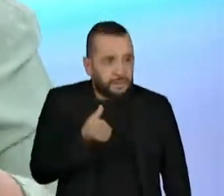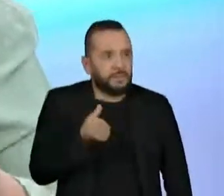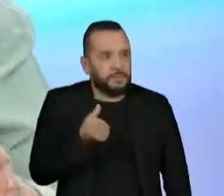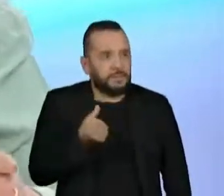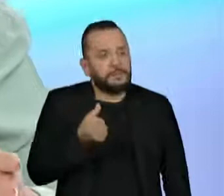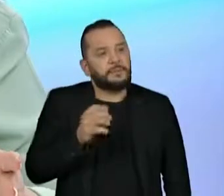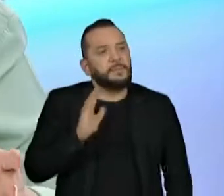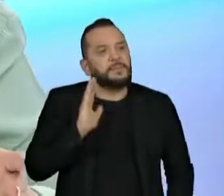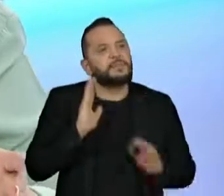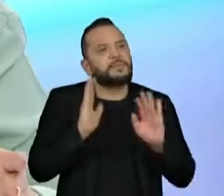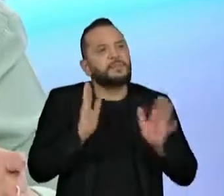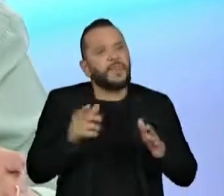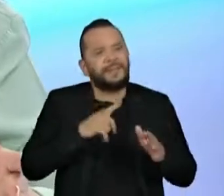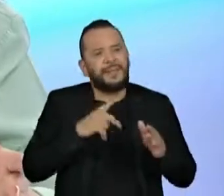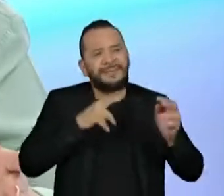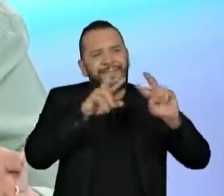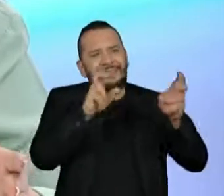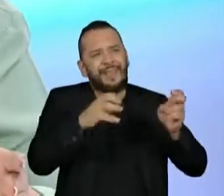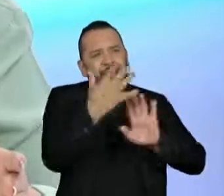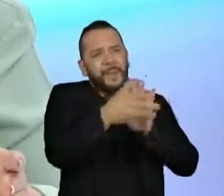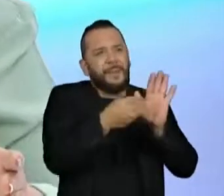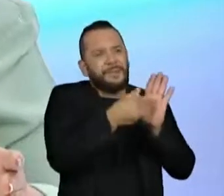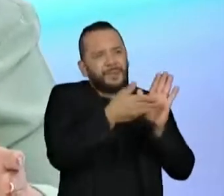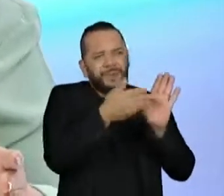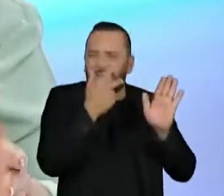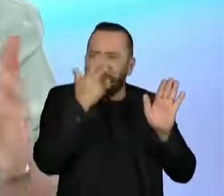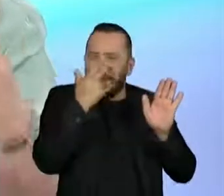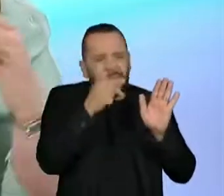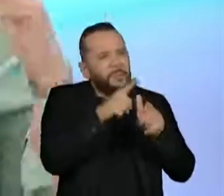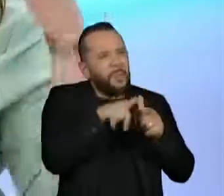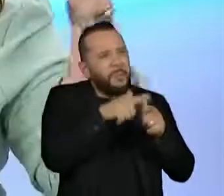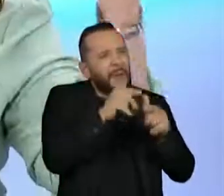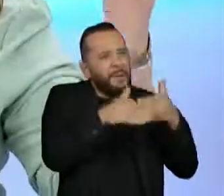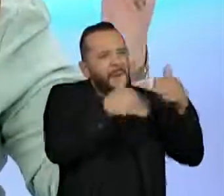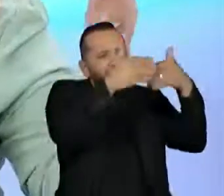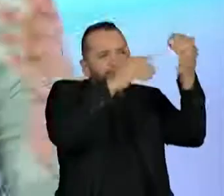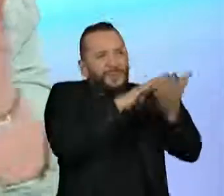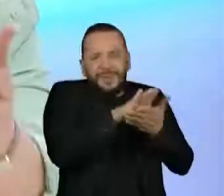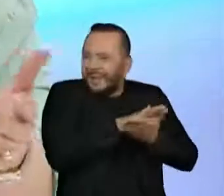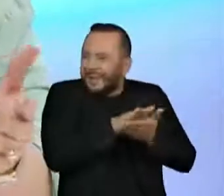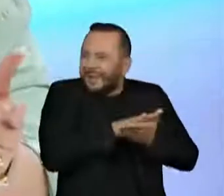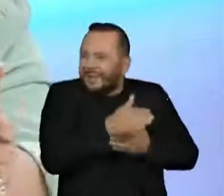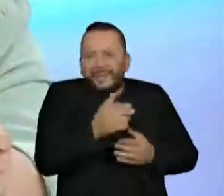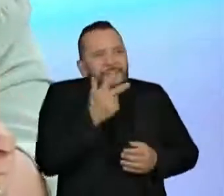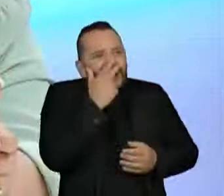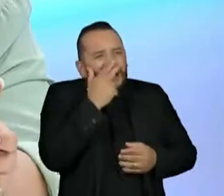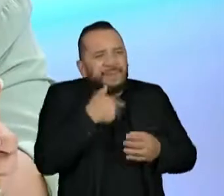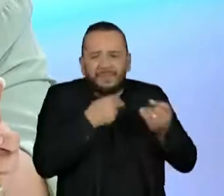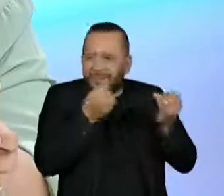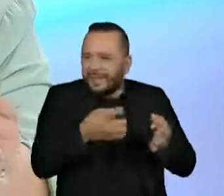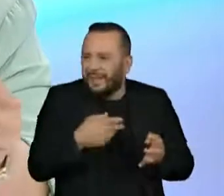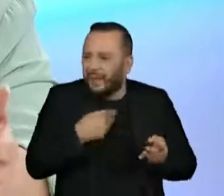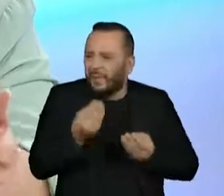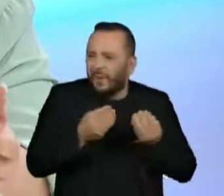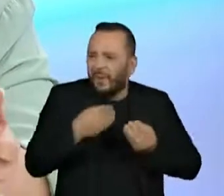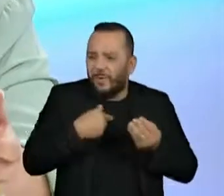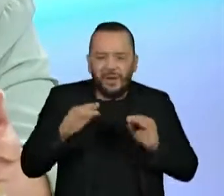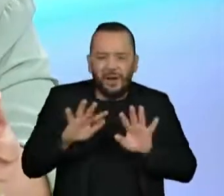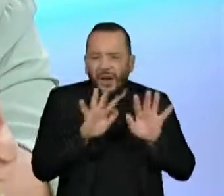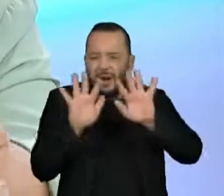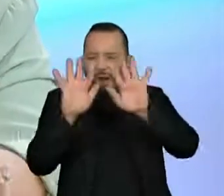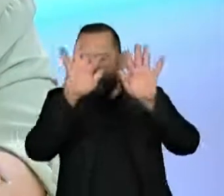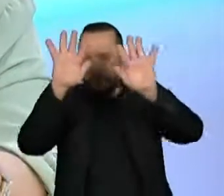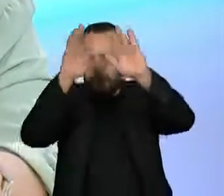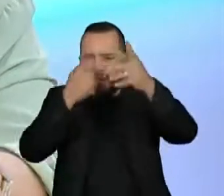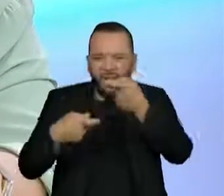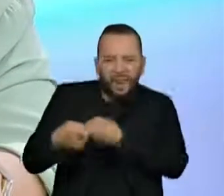Amazônia básicas que ainda não avançaram e parece até um pouco utópico falar sobre venda e compra de